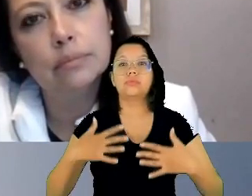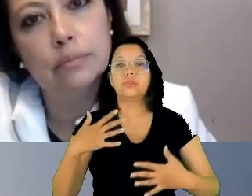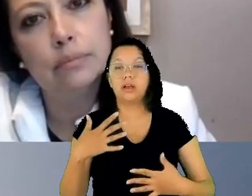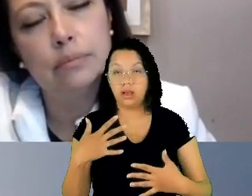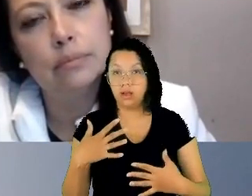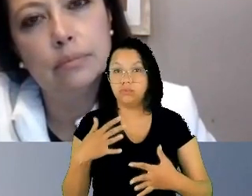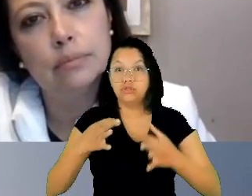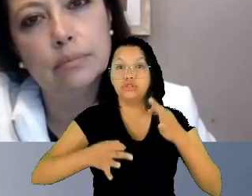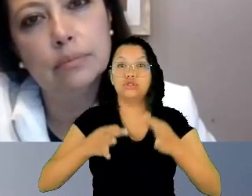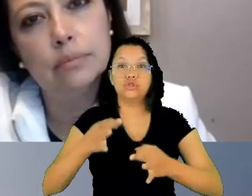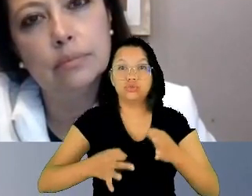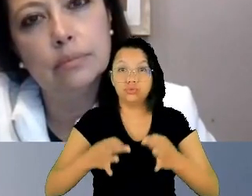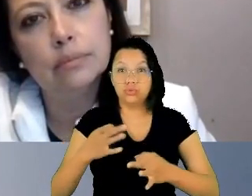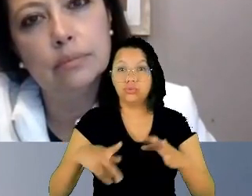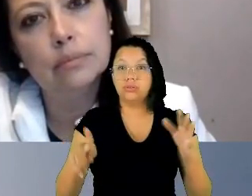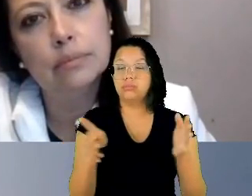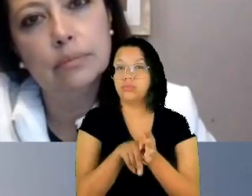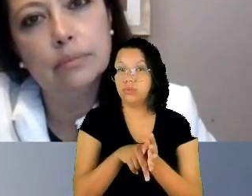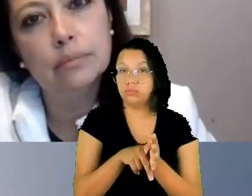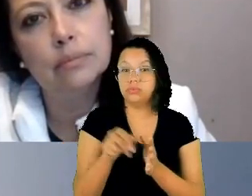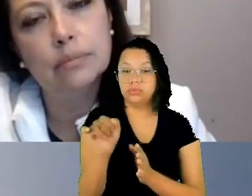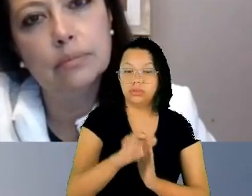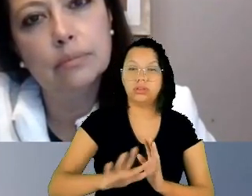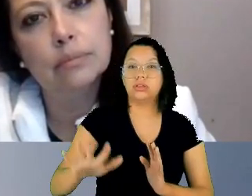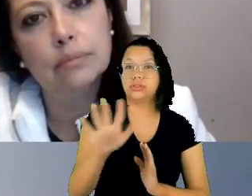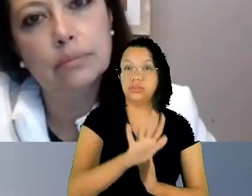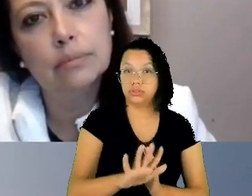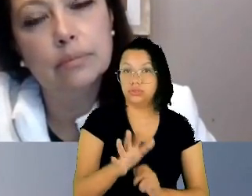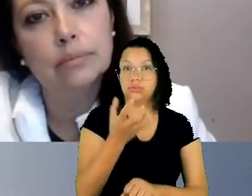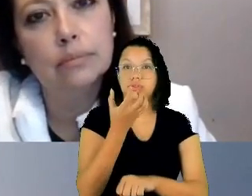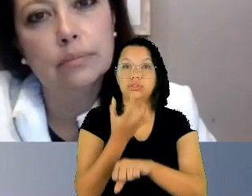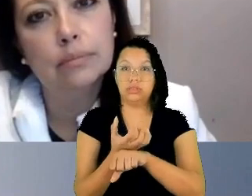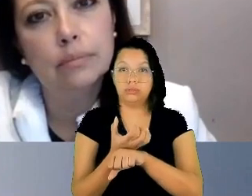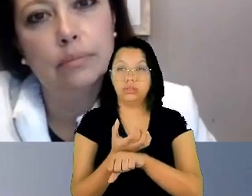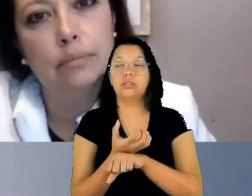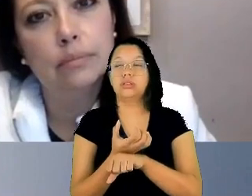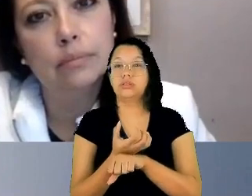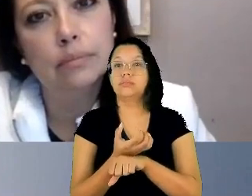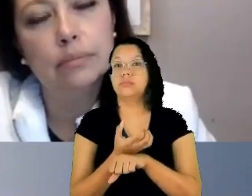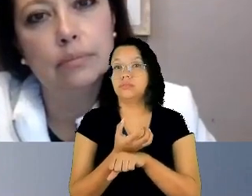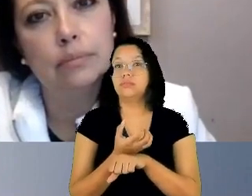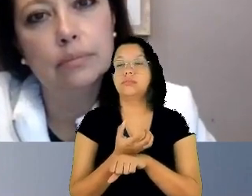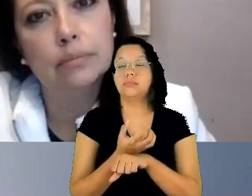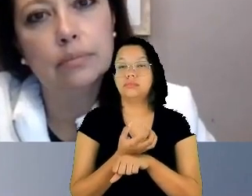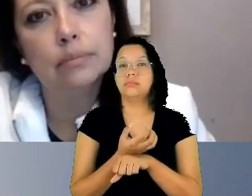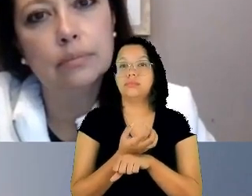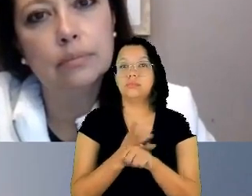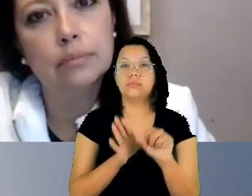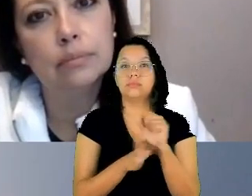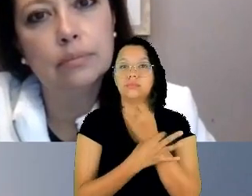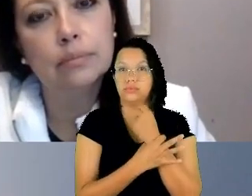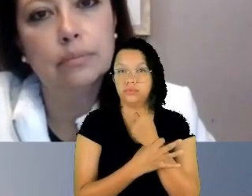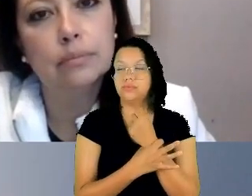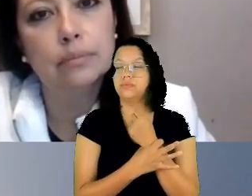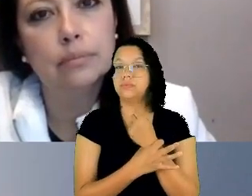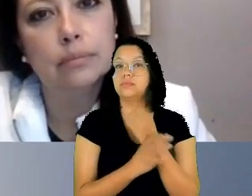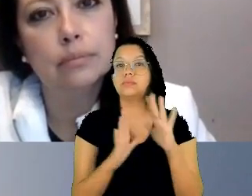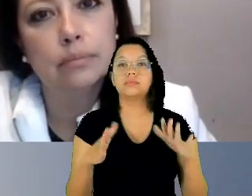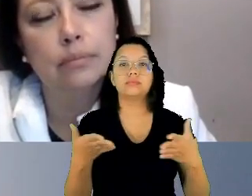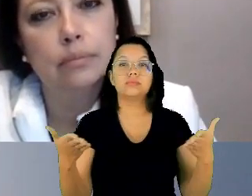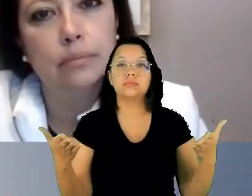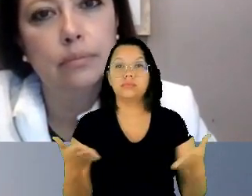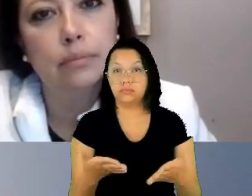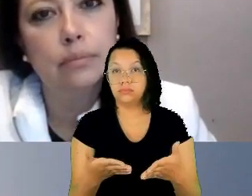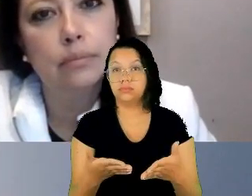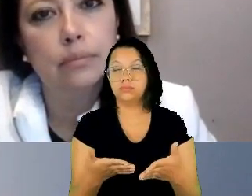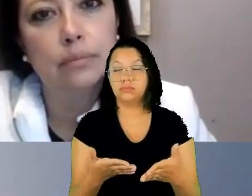região em matéria dos parâmetros dos estándares protegidos. Então, este é um ponto fundamental e